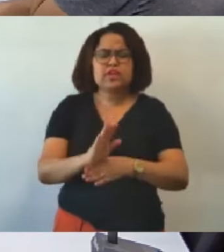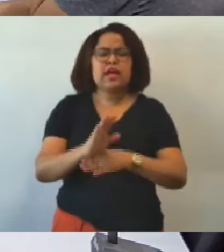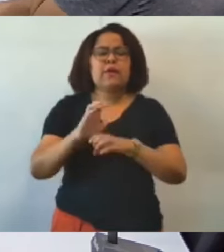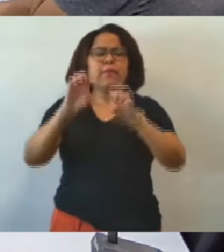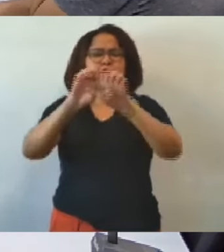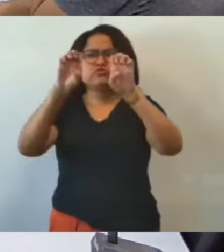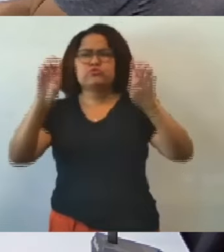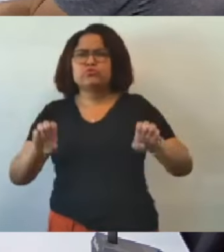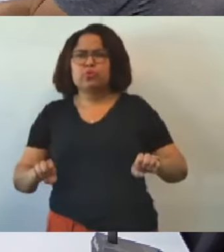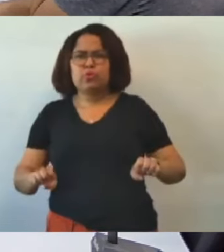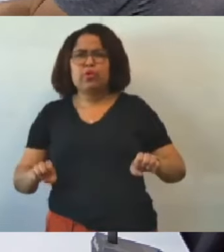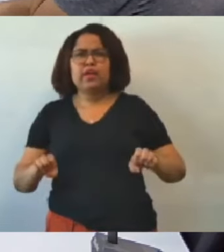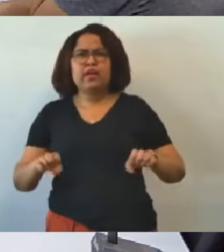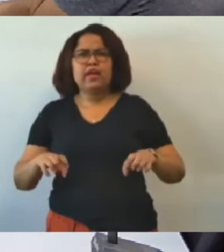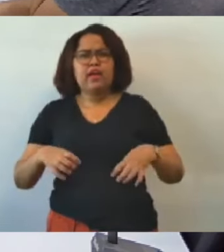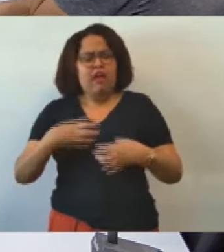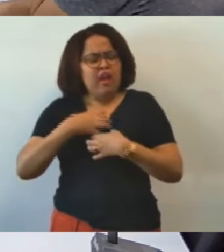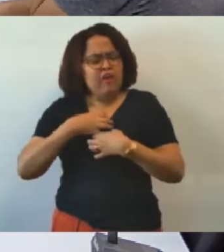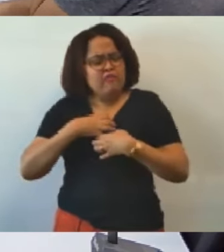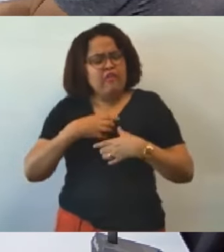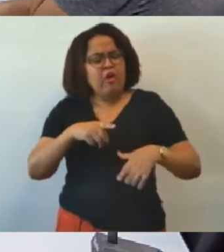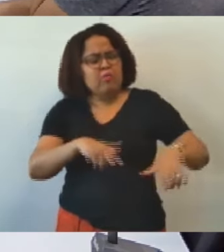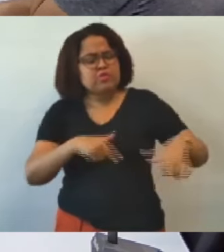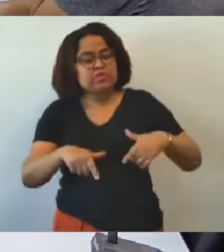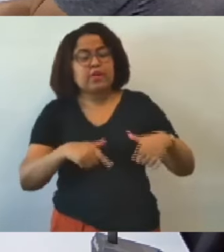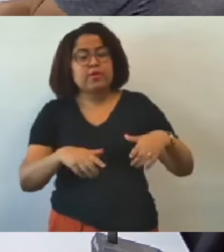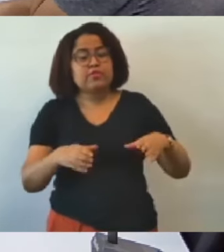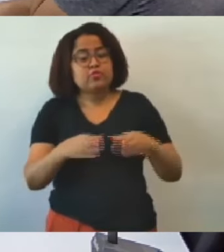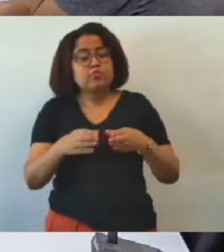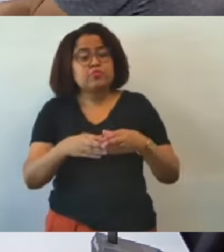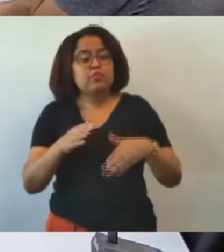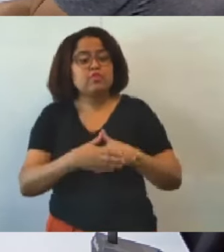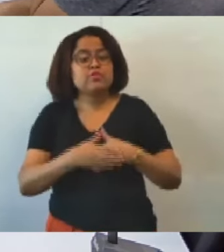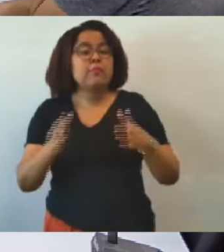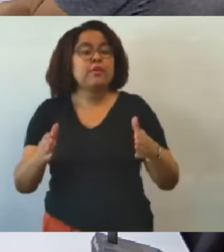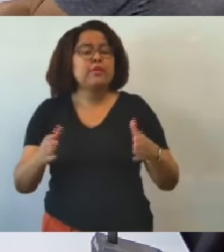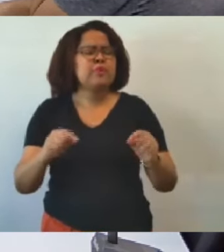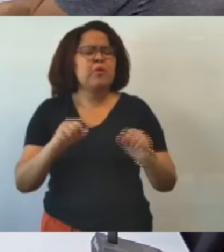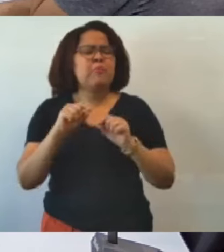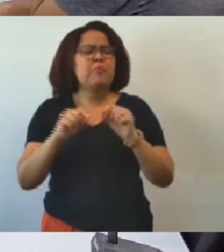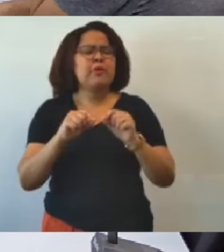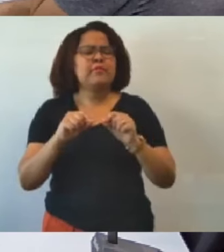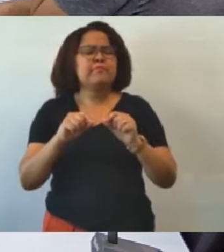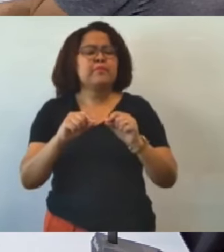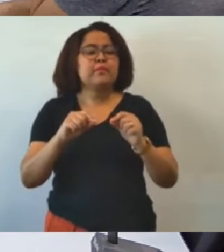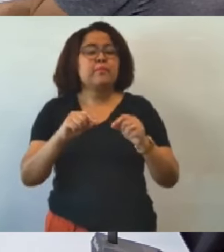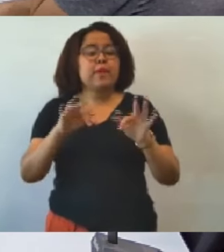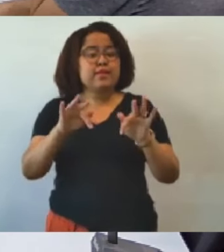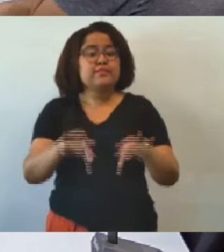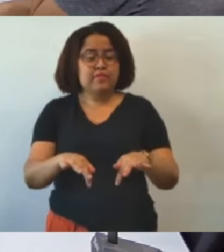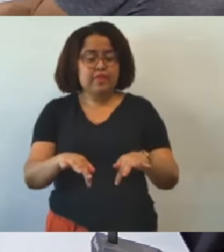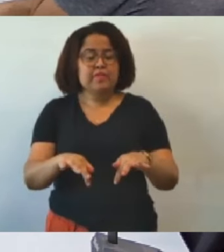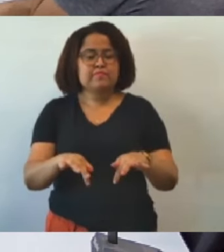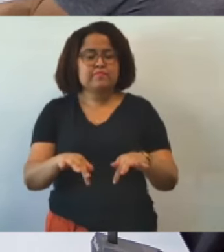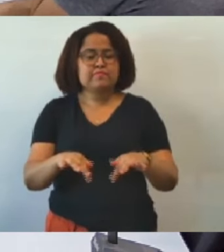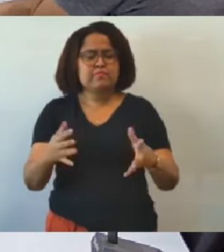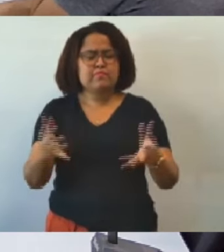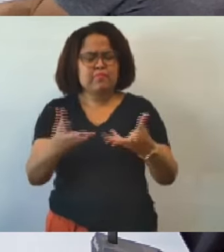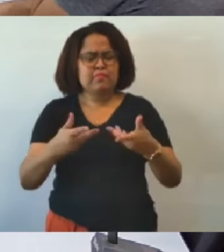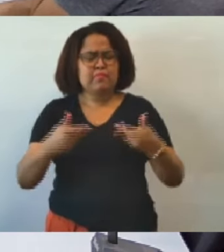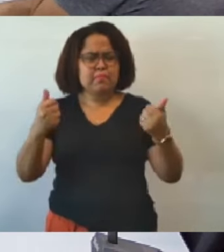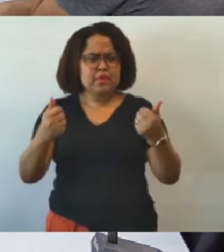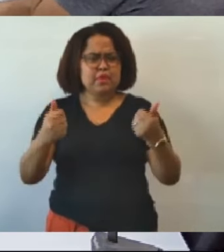esta comissão que nós abrimos é exatamente para essa finalidade aliás nós tivemos um